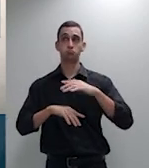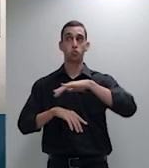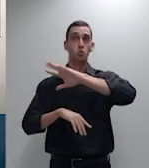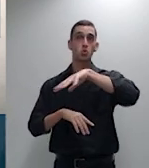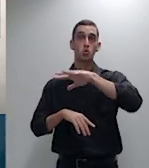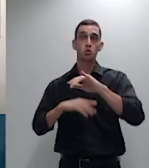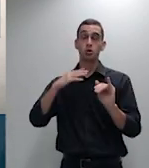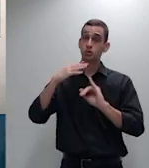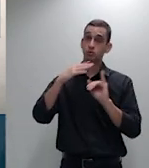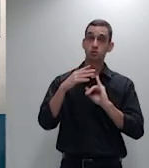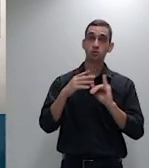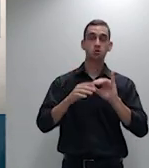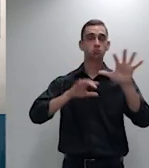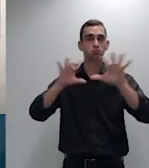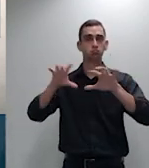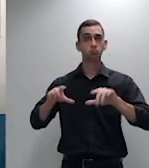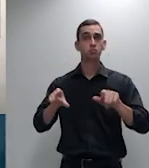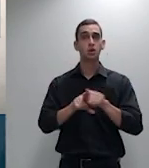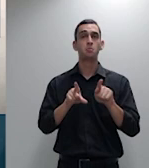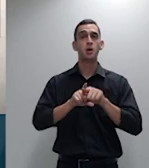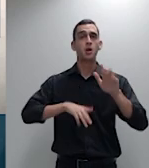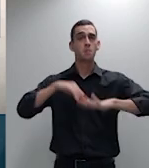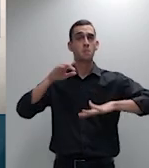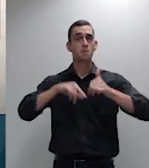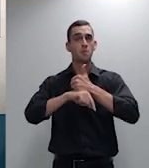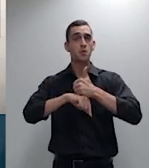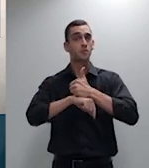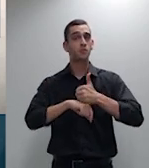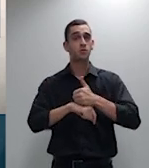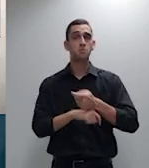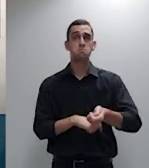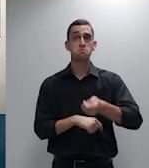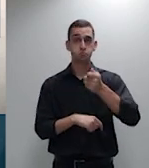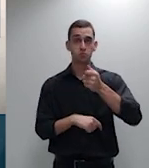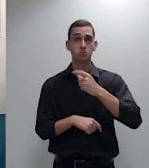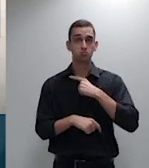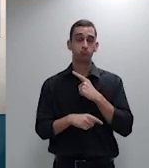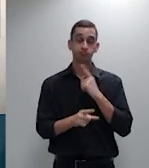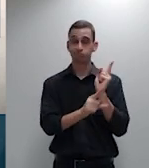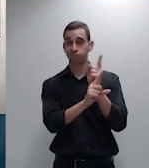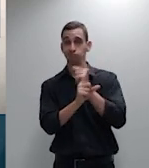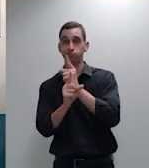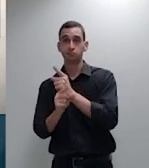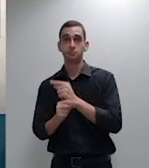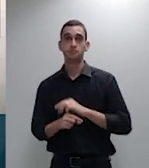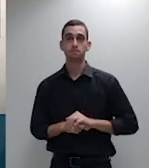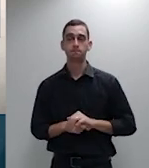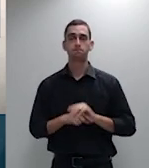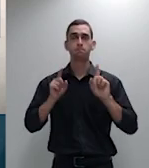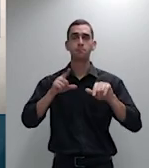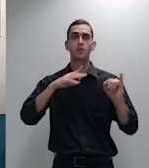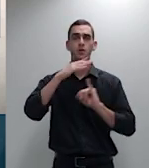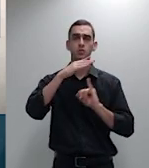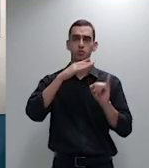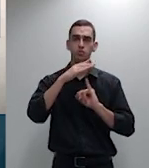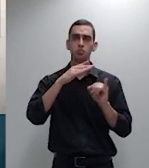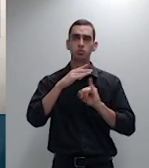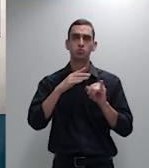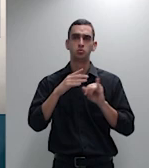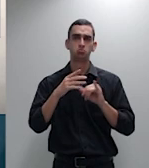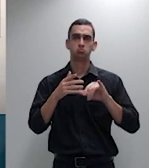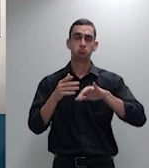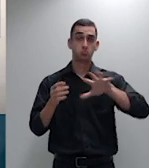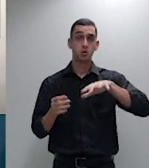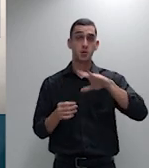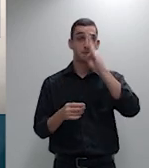no mercado eis que segundo dados do Instituto Brasileiro de Atuária o IBAR o Brasil possuía em 2019 apenas